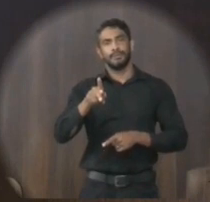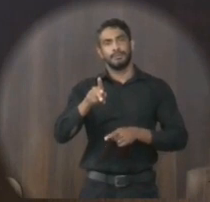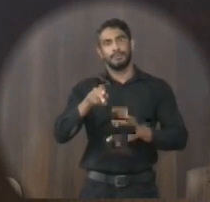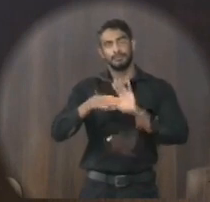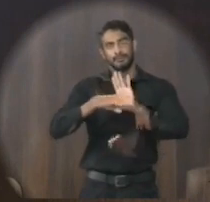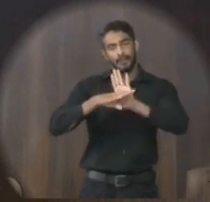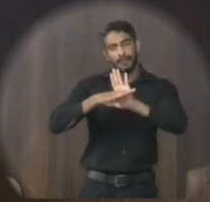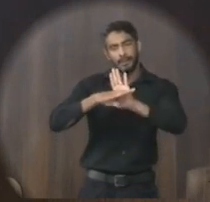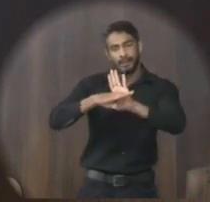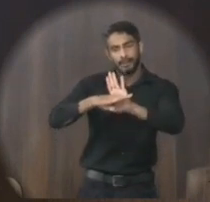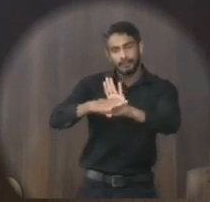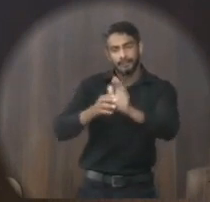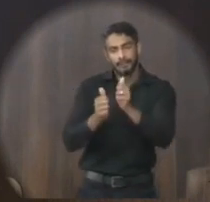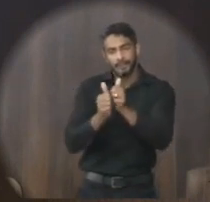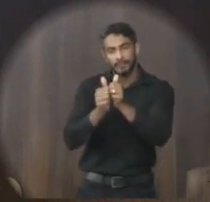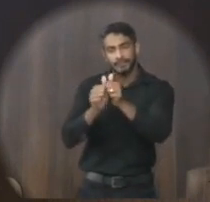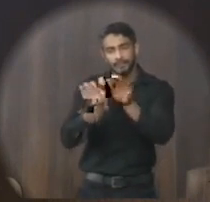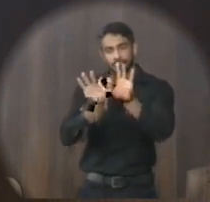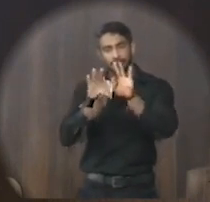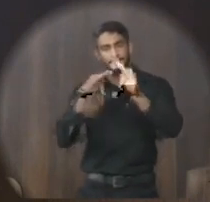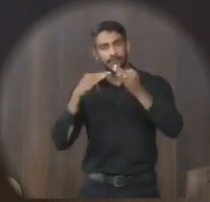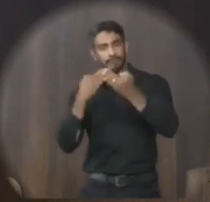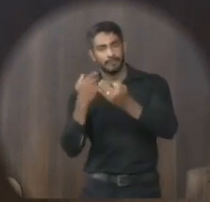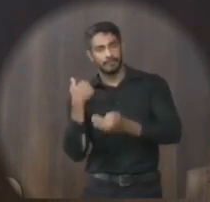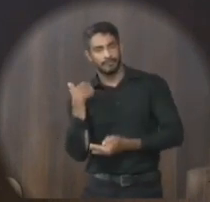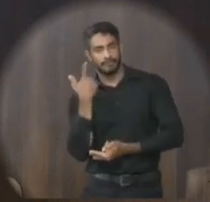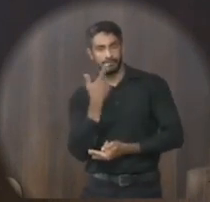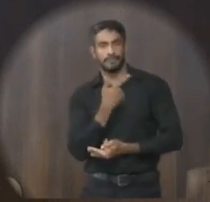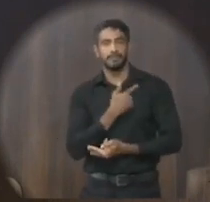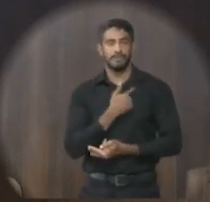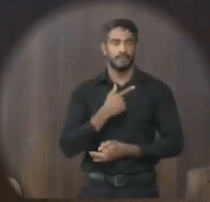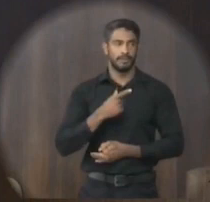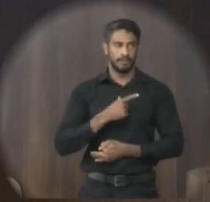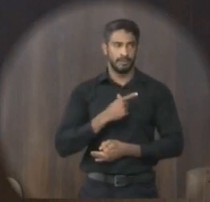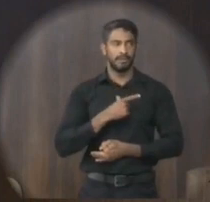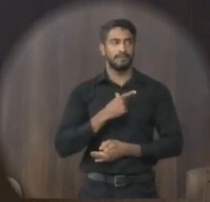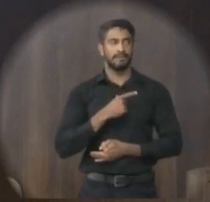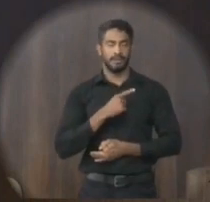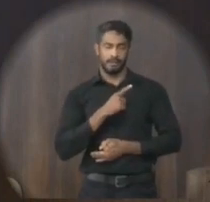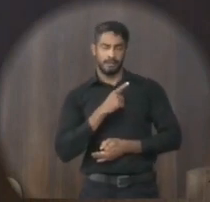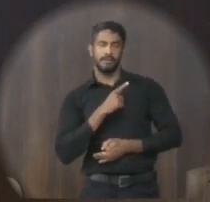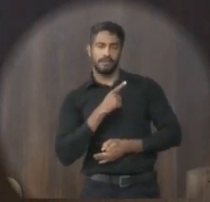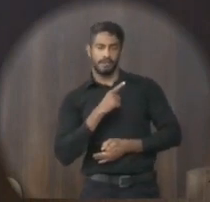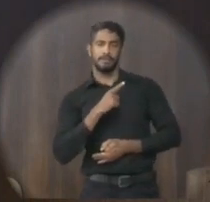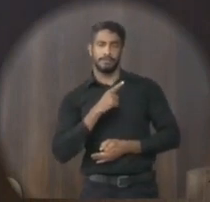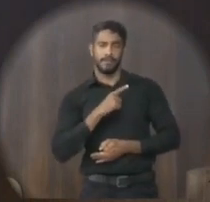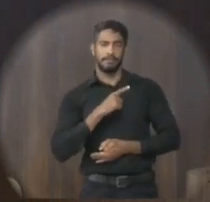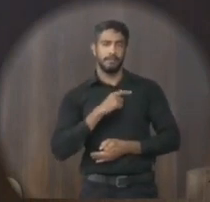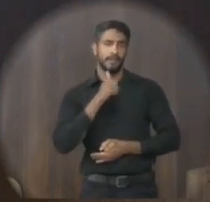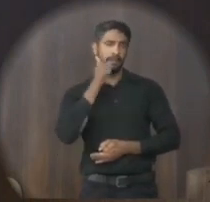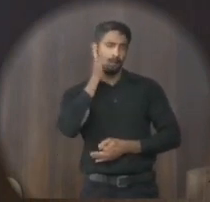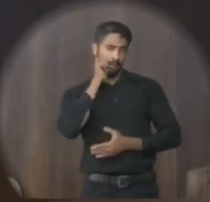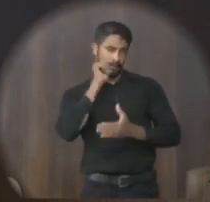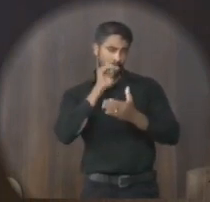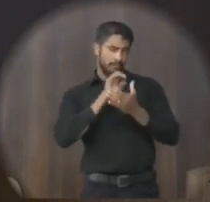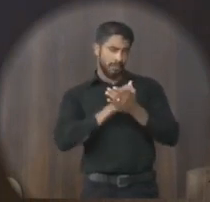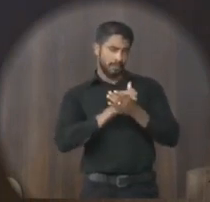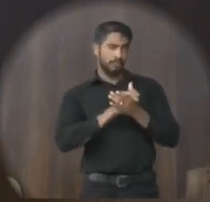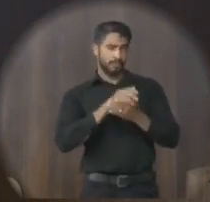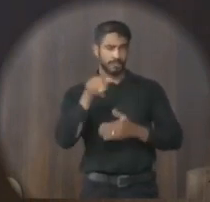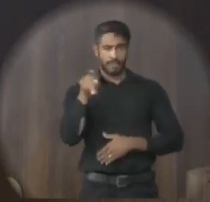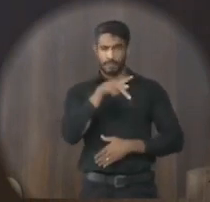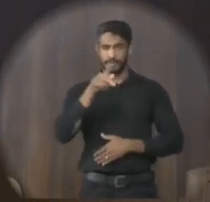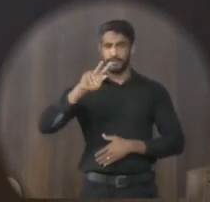famílias. Eu que tive também a minha esposa, a professora L, que faleceu na